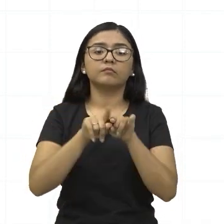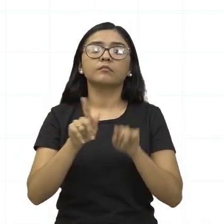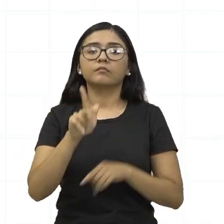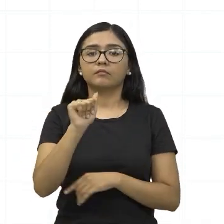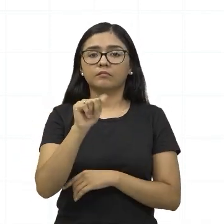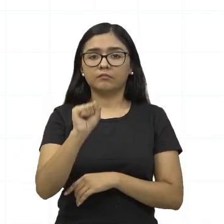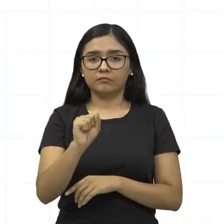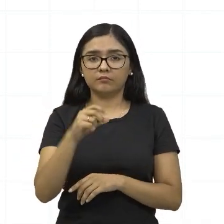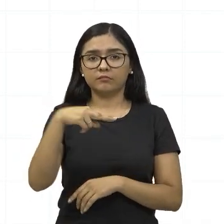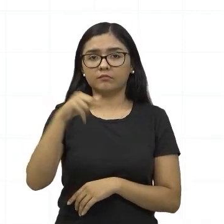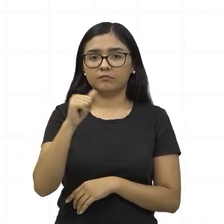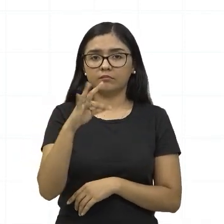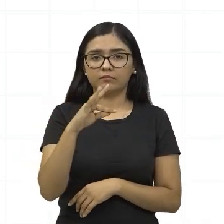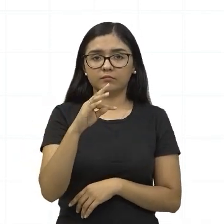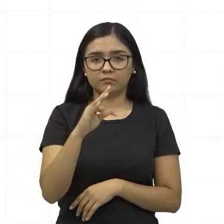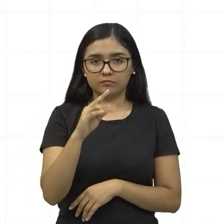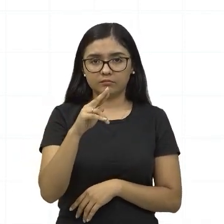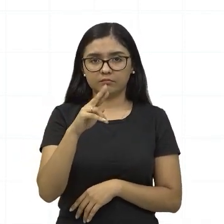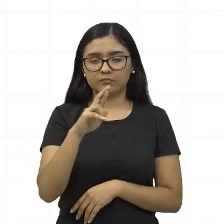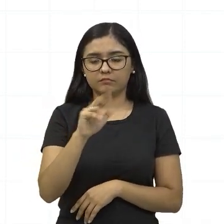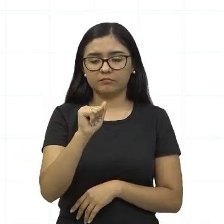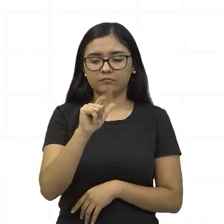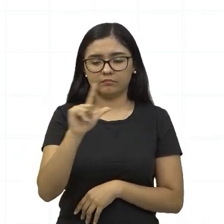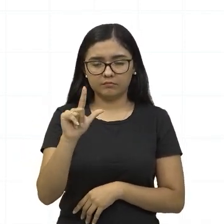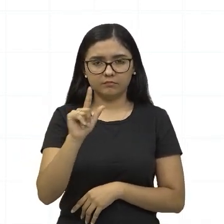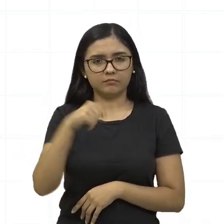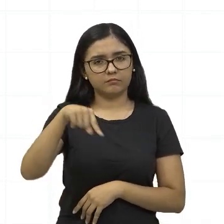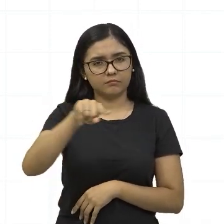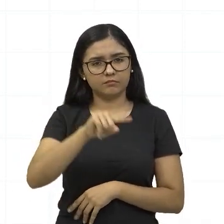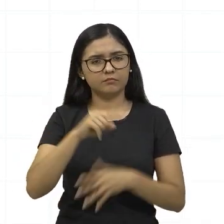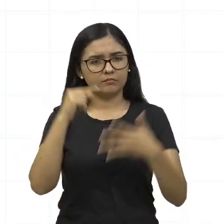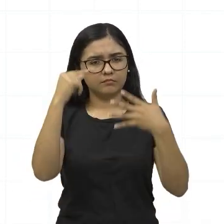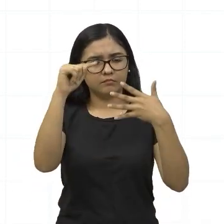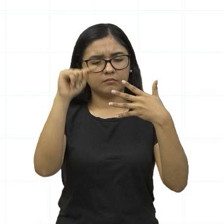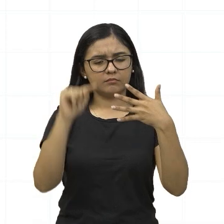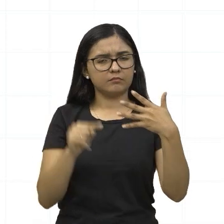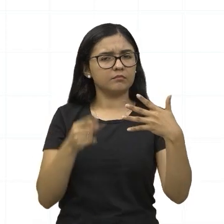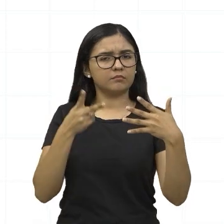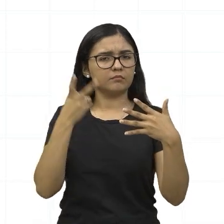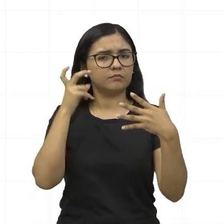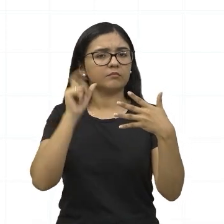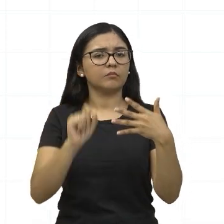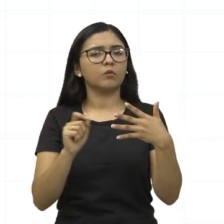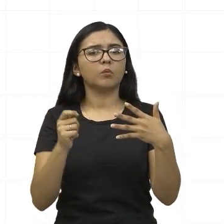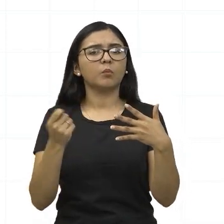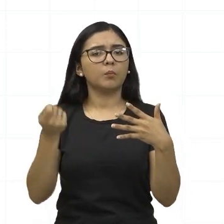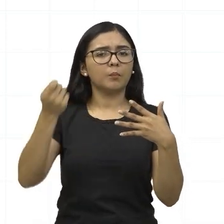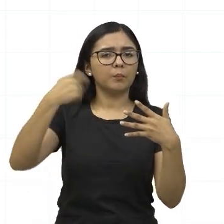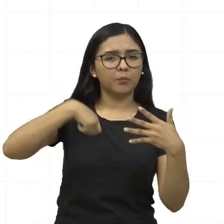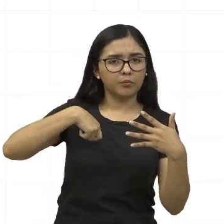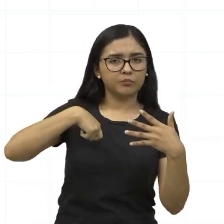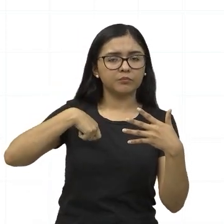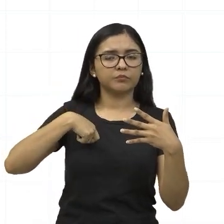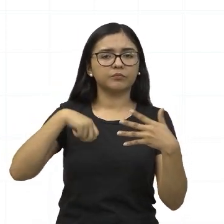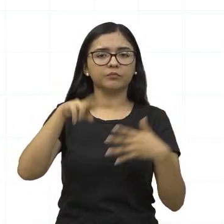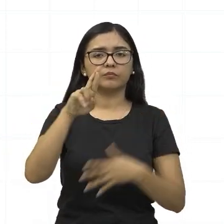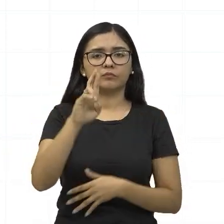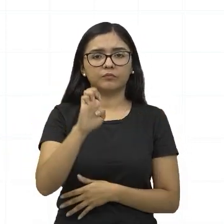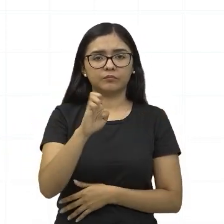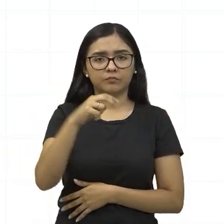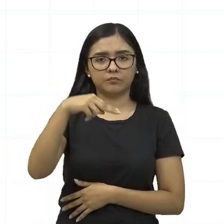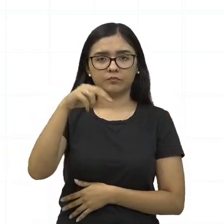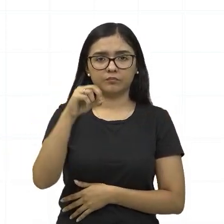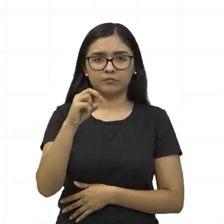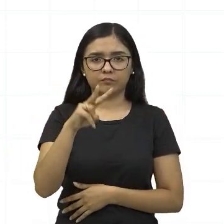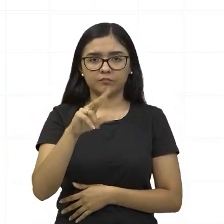Você consegue identificar aí dentre elas, né? Quais são aquelas que podem ou não ser renováveis? Muitas delas são